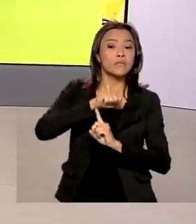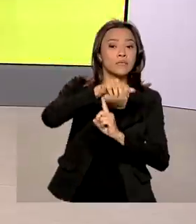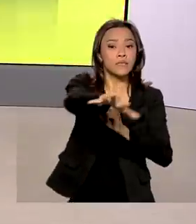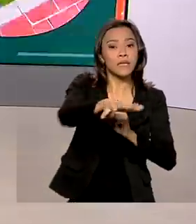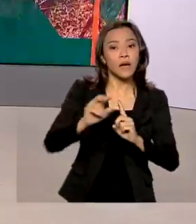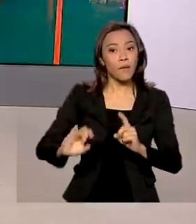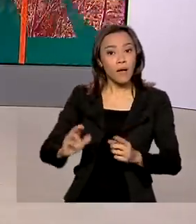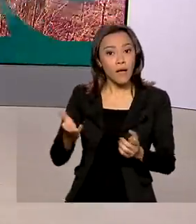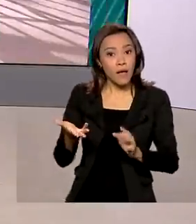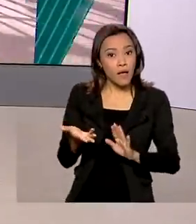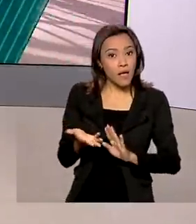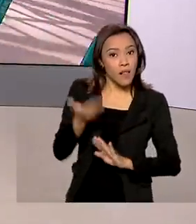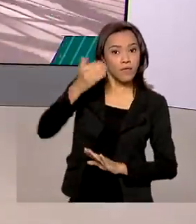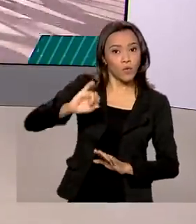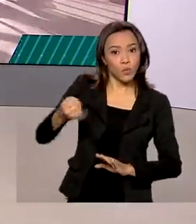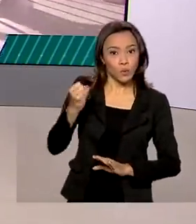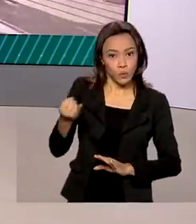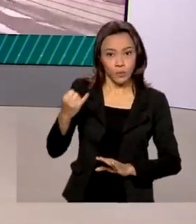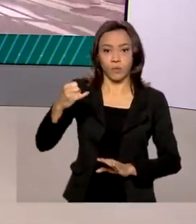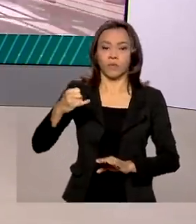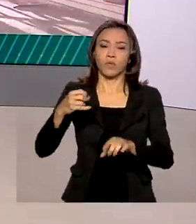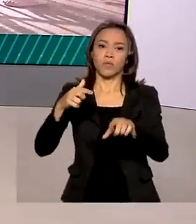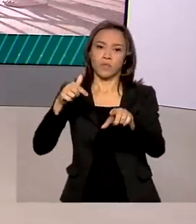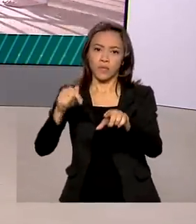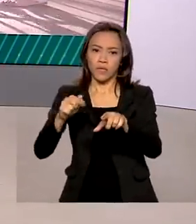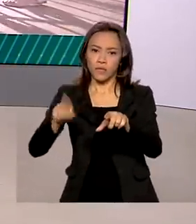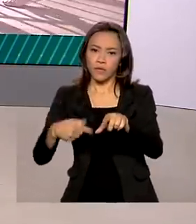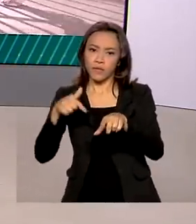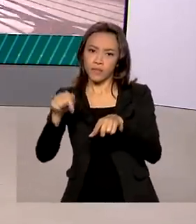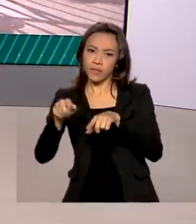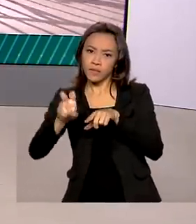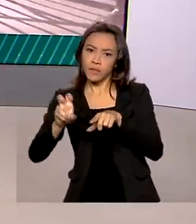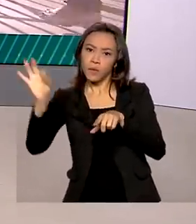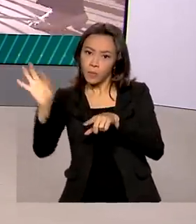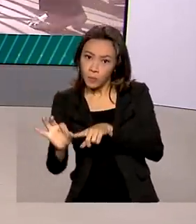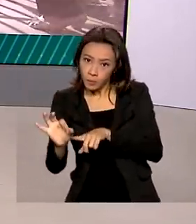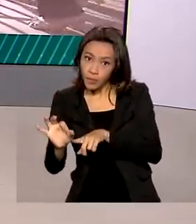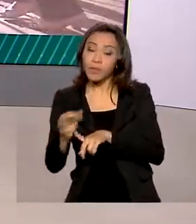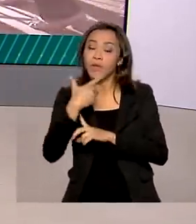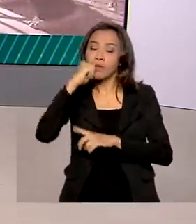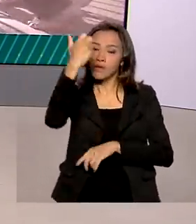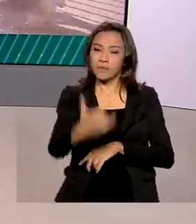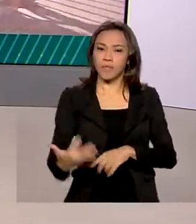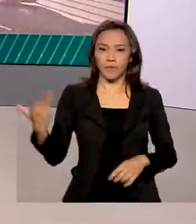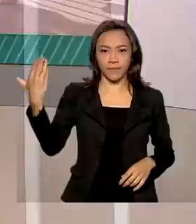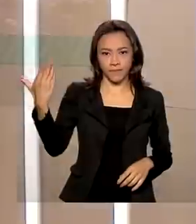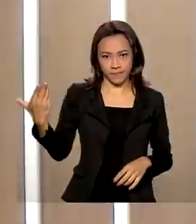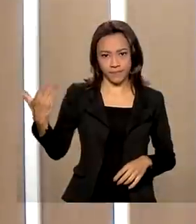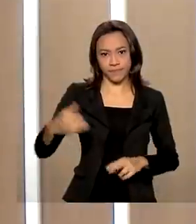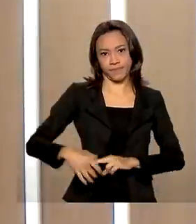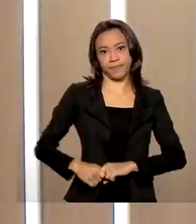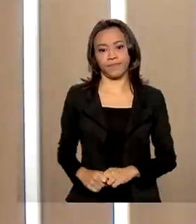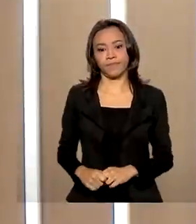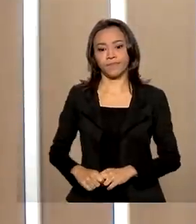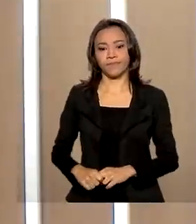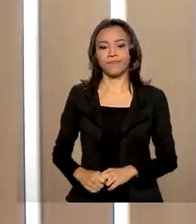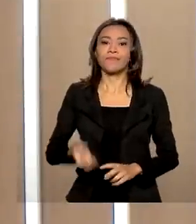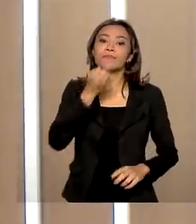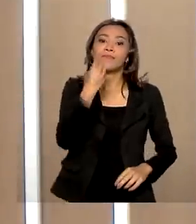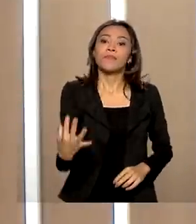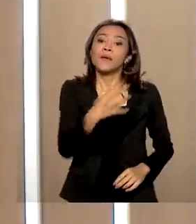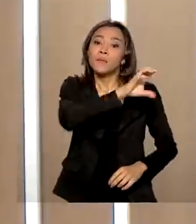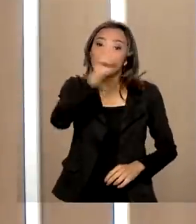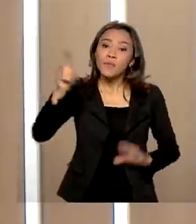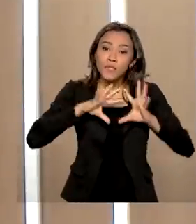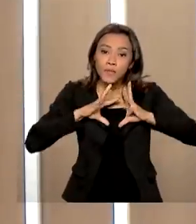economia, a Selic, para 7,75% ao ano. Quem comenta é Ricardo Caldas. Bom dia, bom